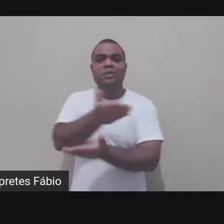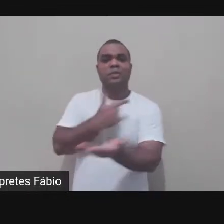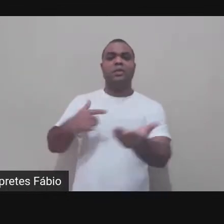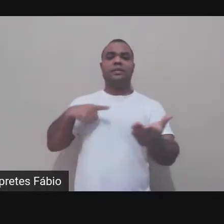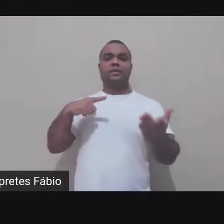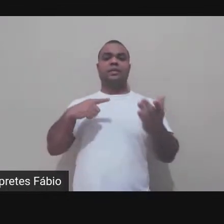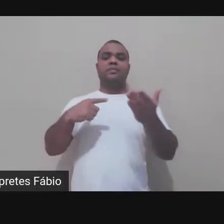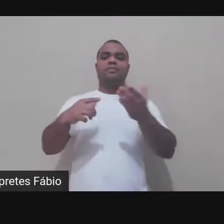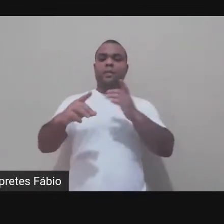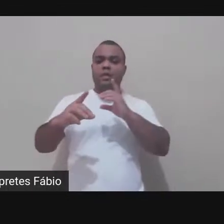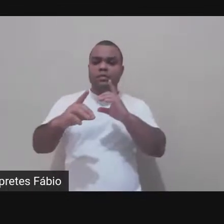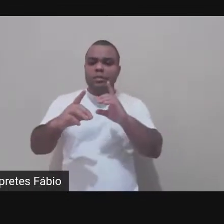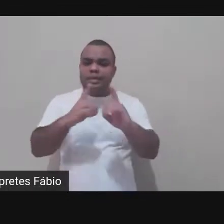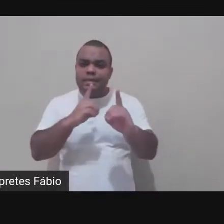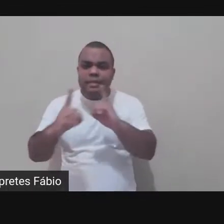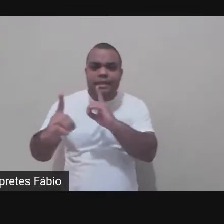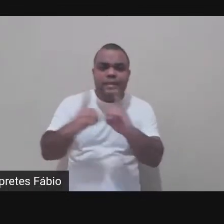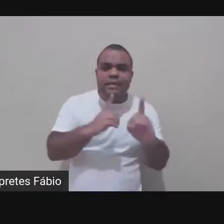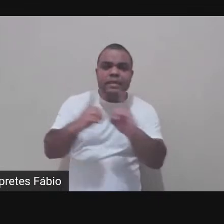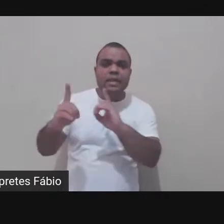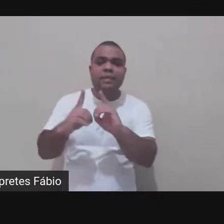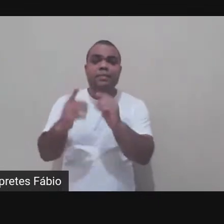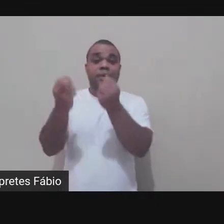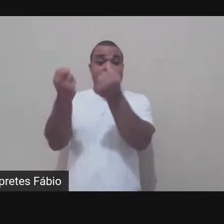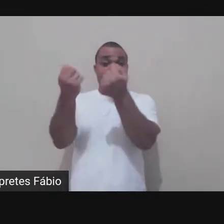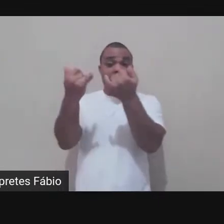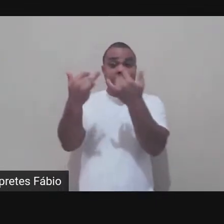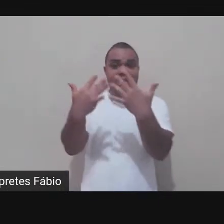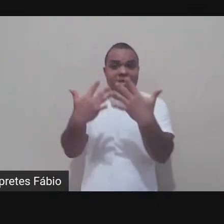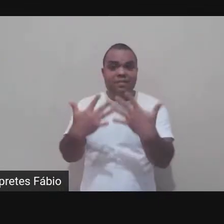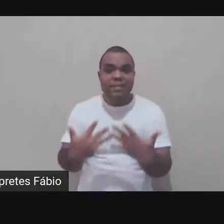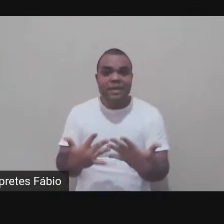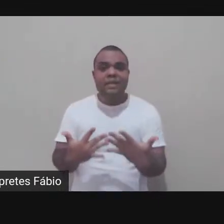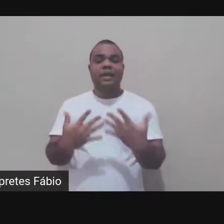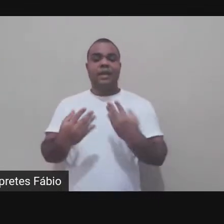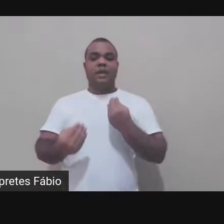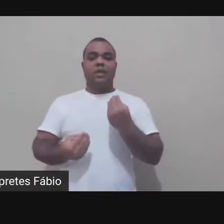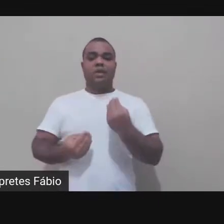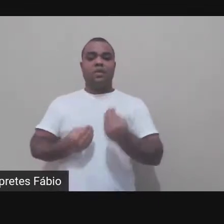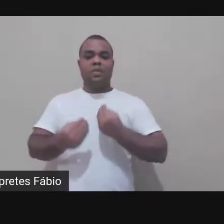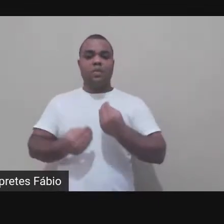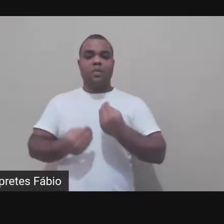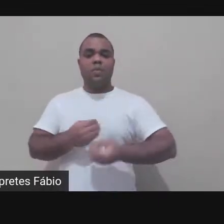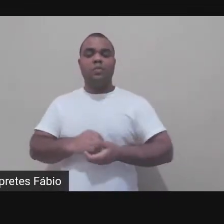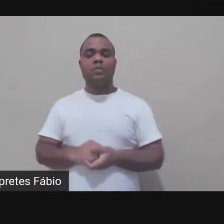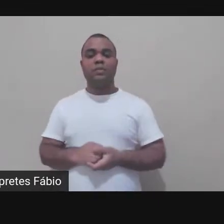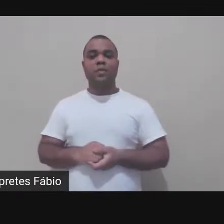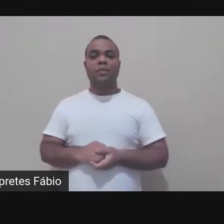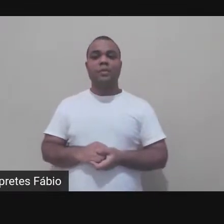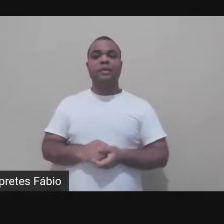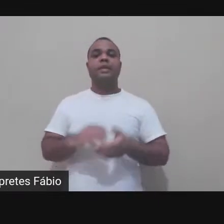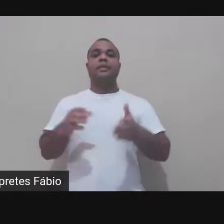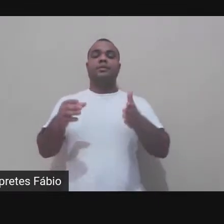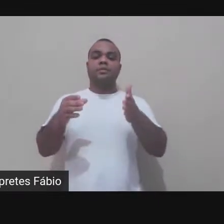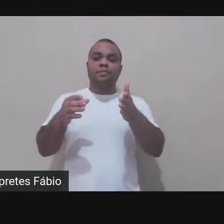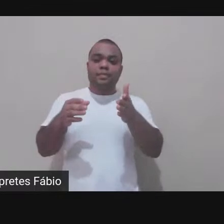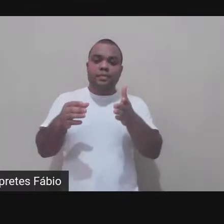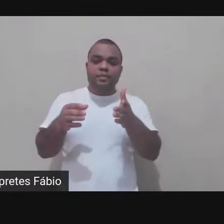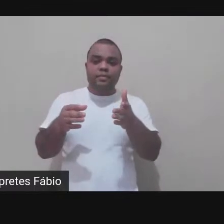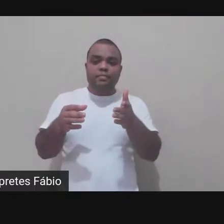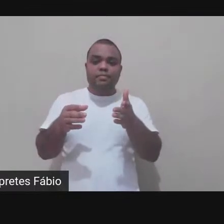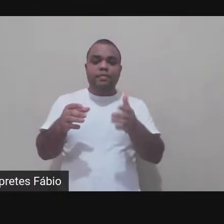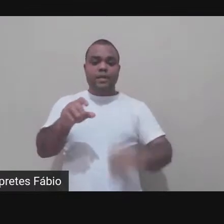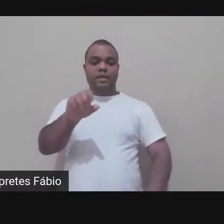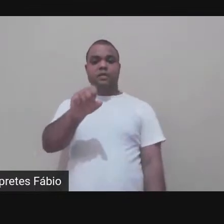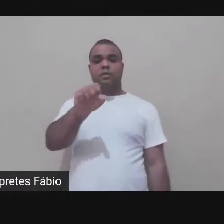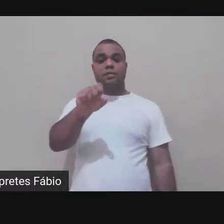eles contaram a história de Such to Sorrow a história que também é a história de Romeo e Julieta mas adaptada para esse novo contexto em que a